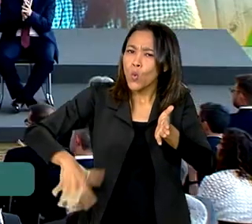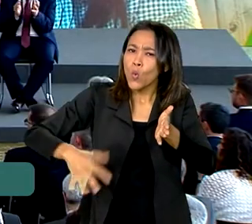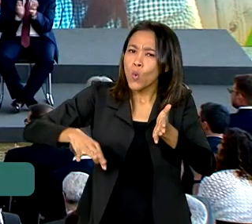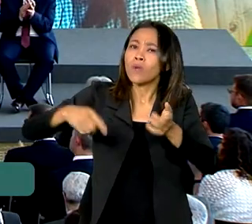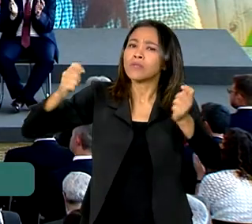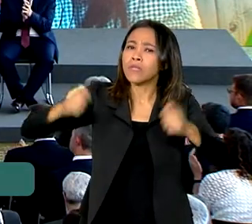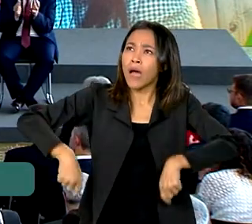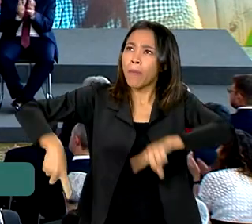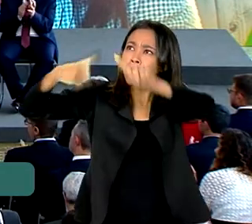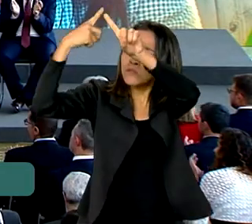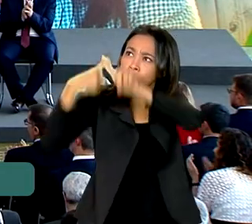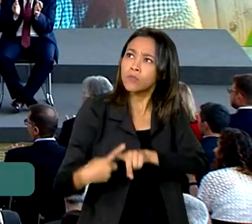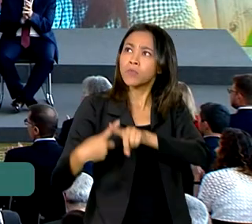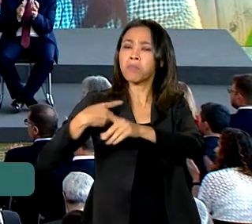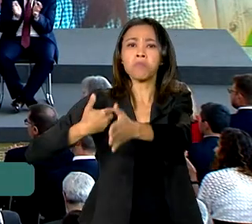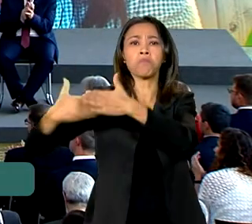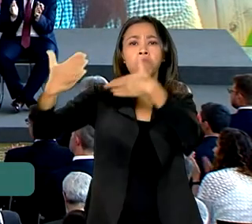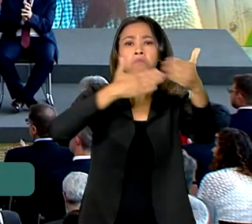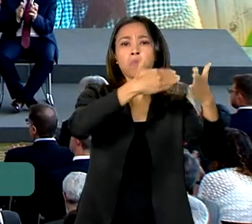mundo.